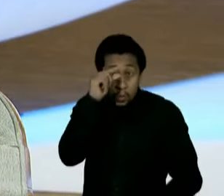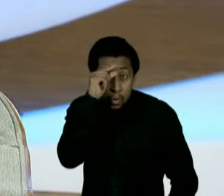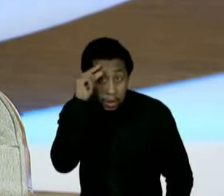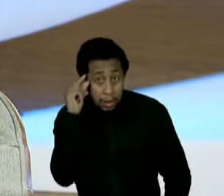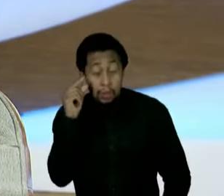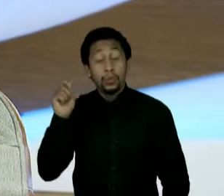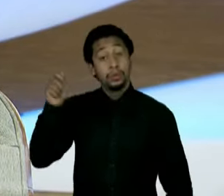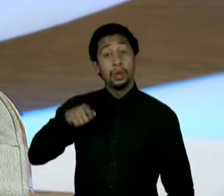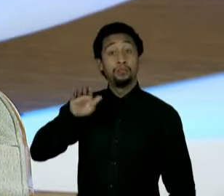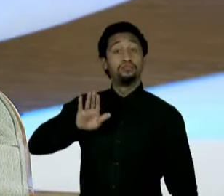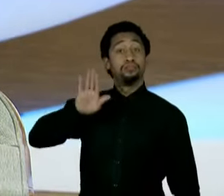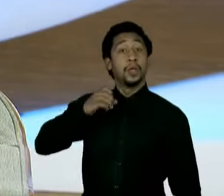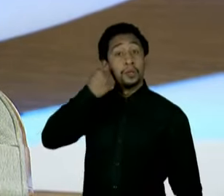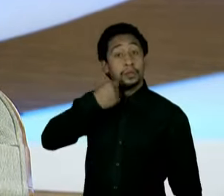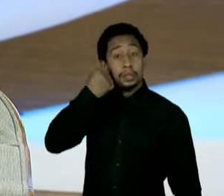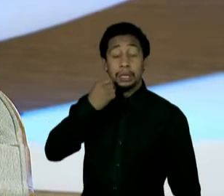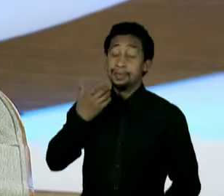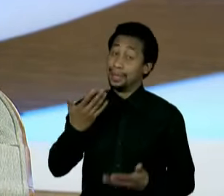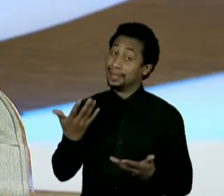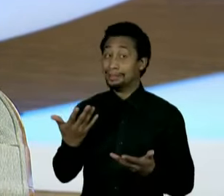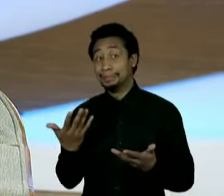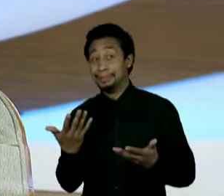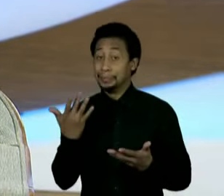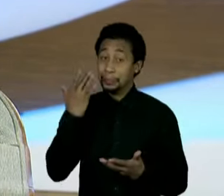não realizável, né?